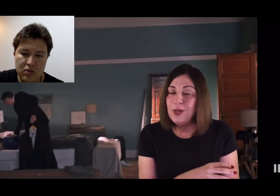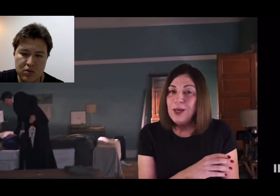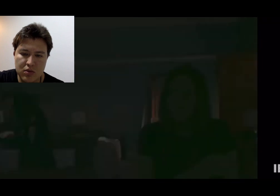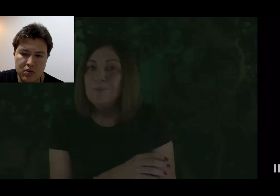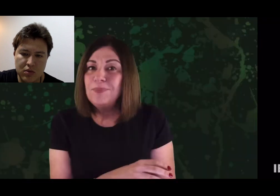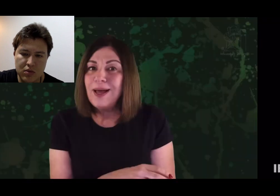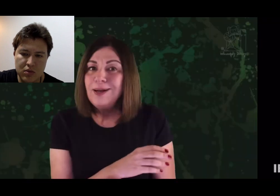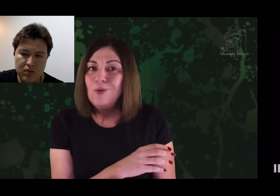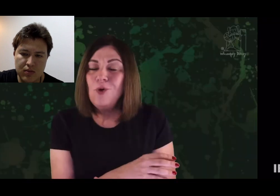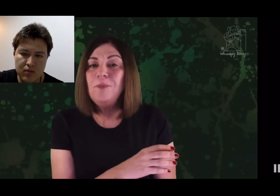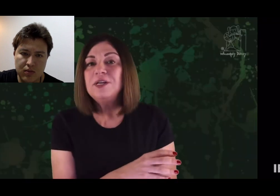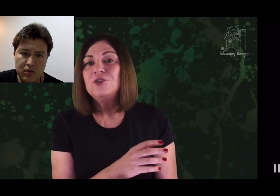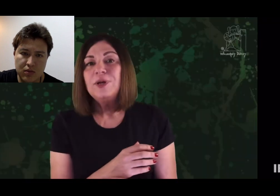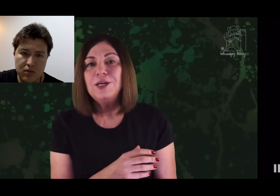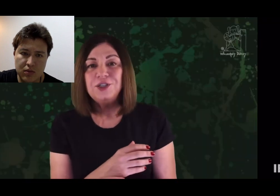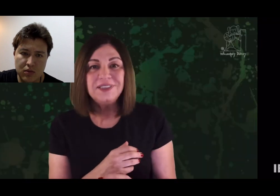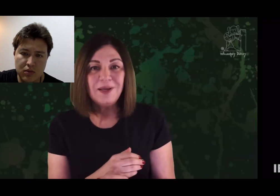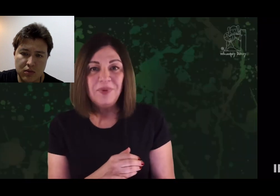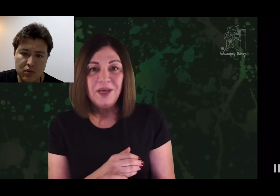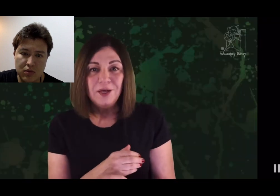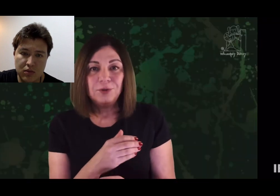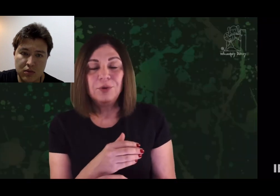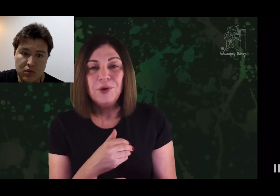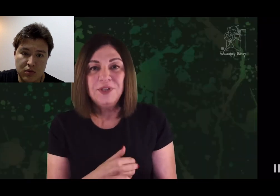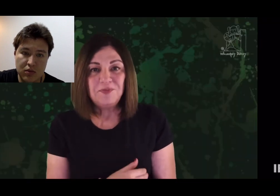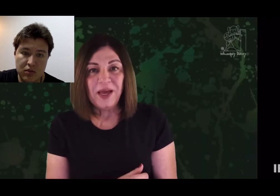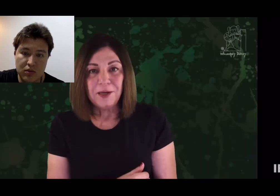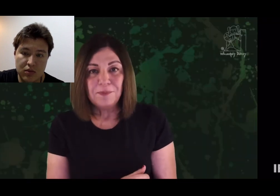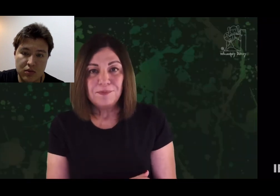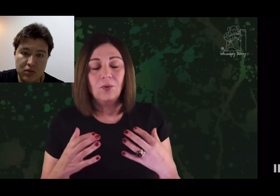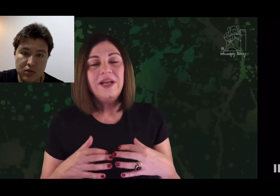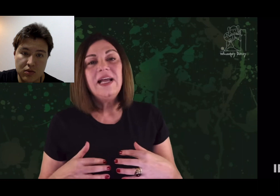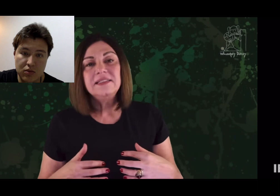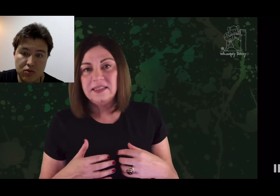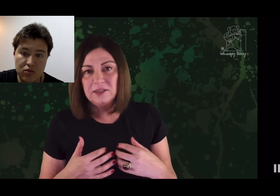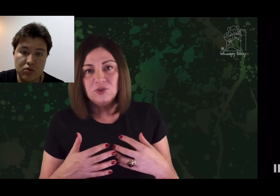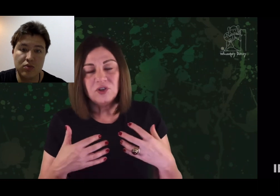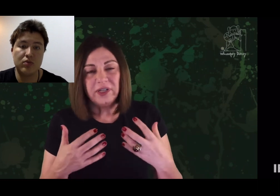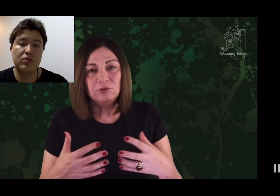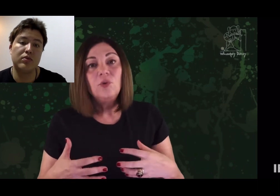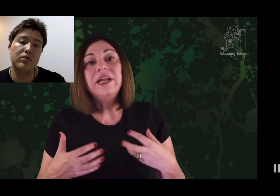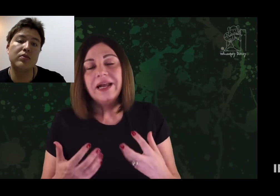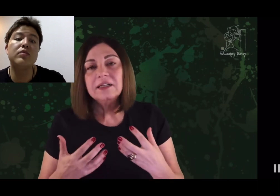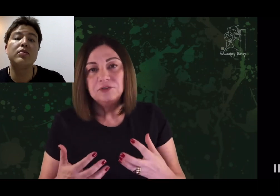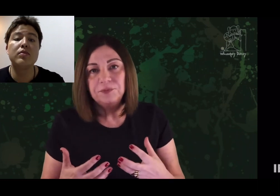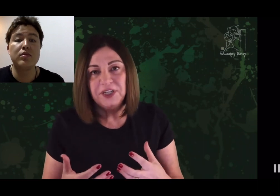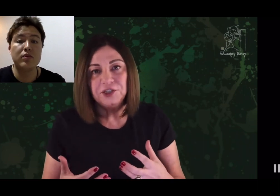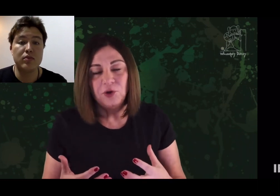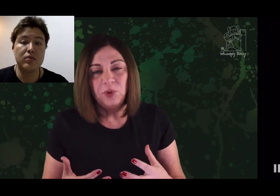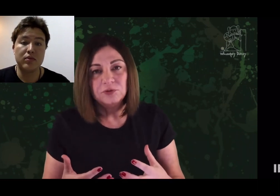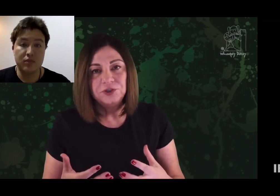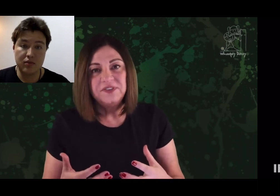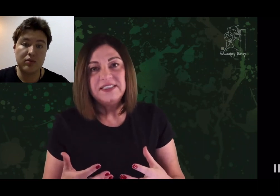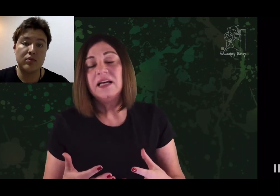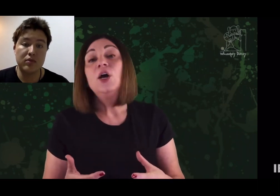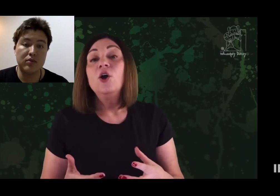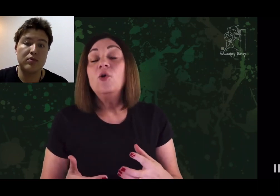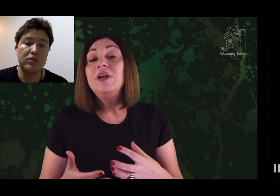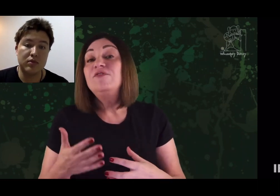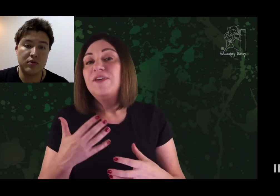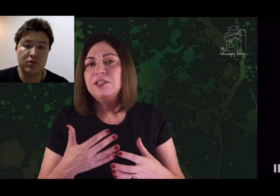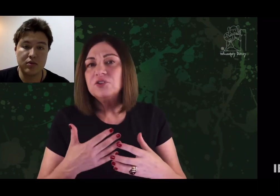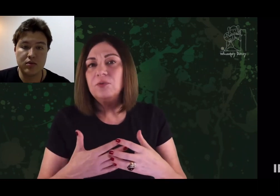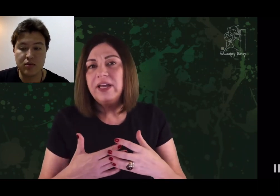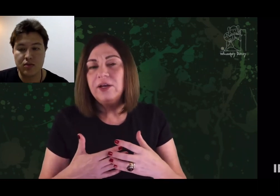portanto, para o personagem saber do que o espera. O Ari Aster não só tem o dom inato de manejar o ponto de vista,